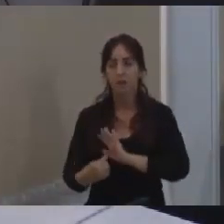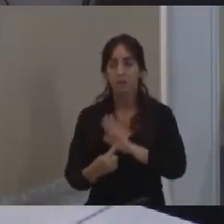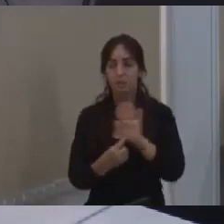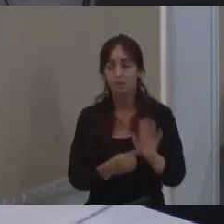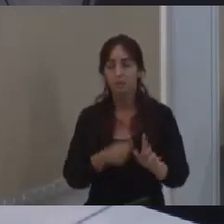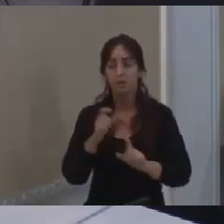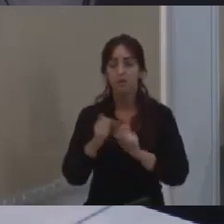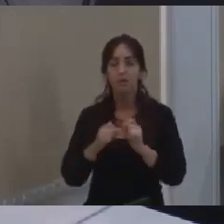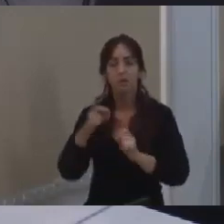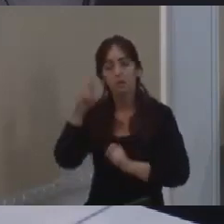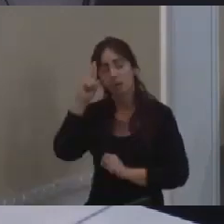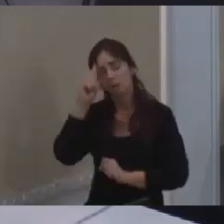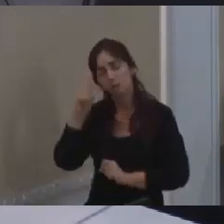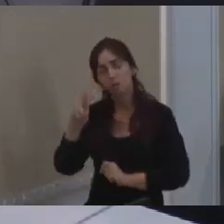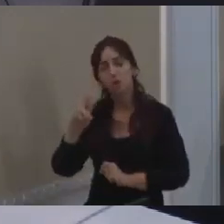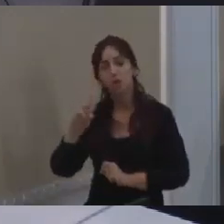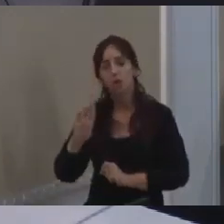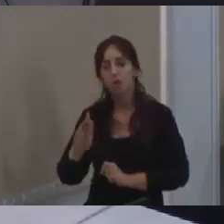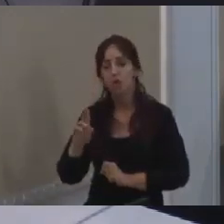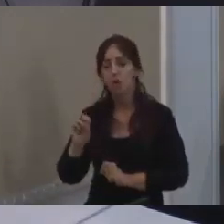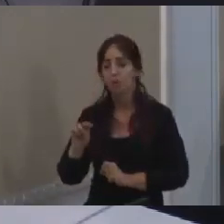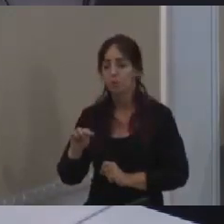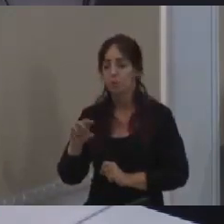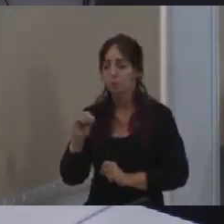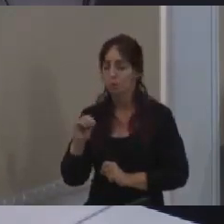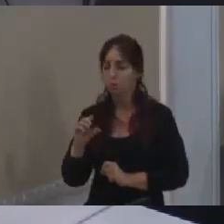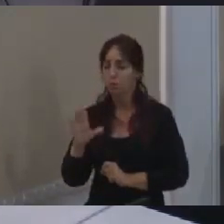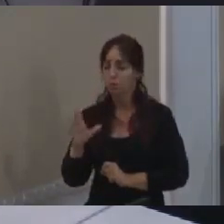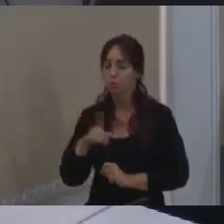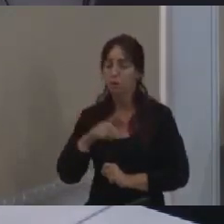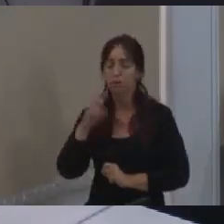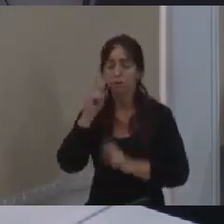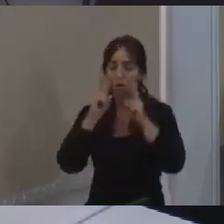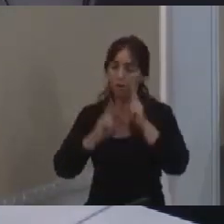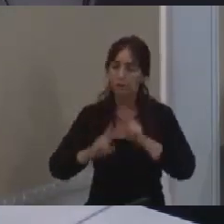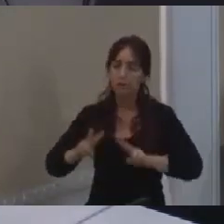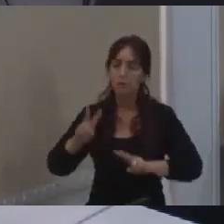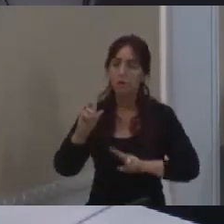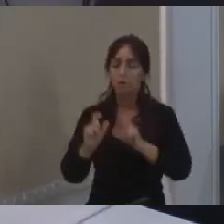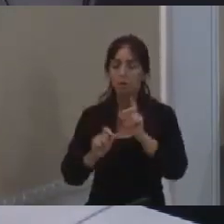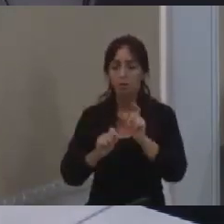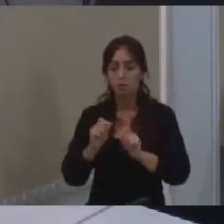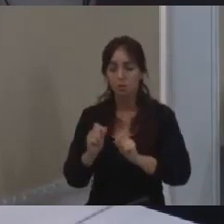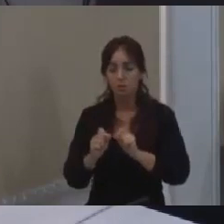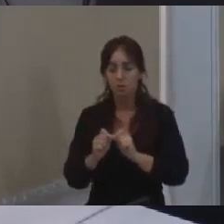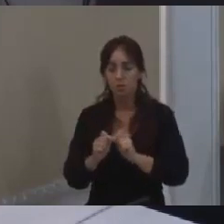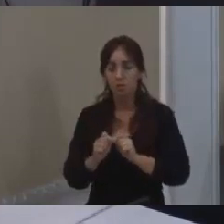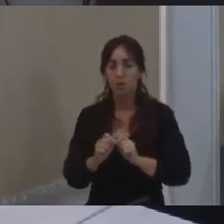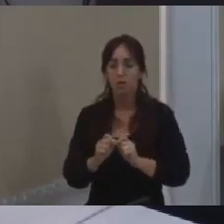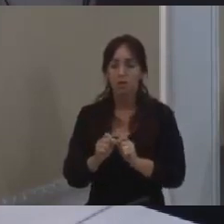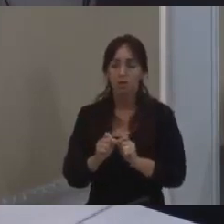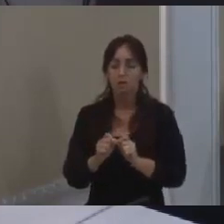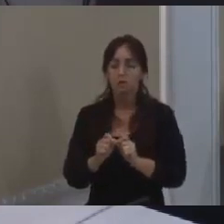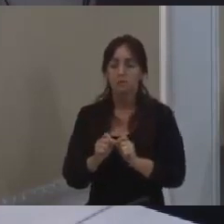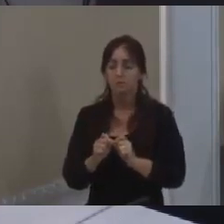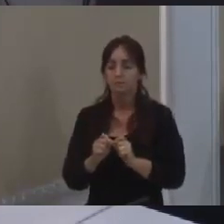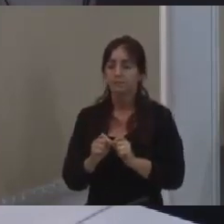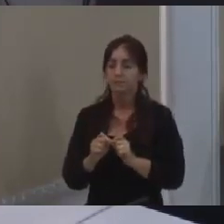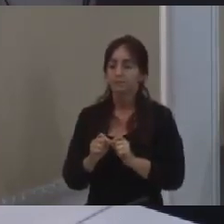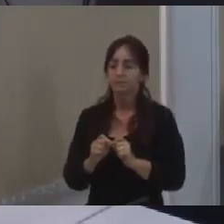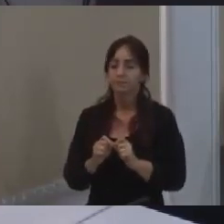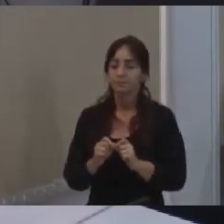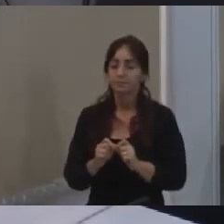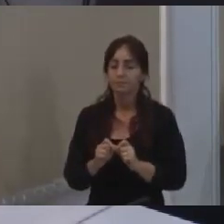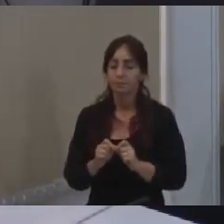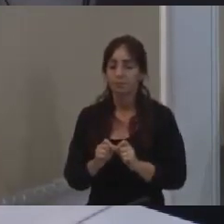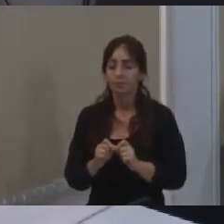Bruno Pacelli, a gente já tinha uma visão ali, que está passando praticamente por dois